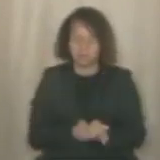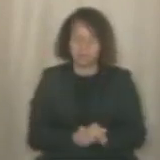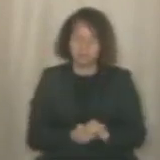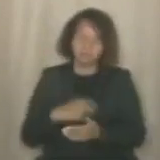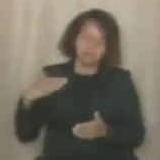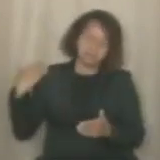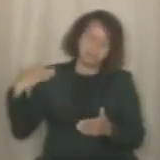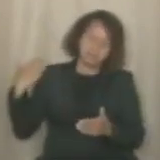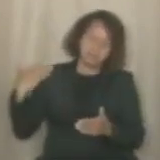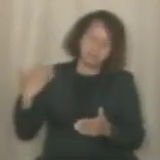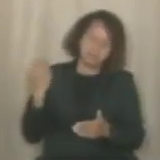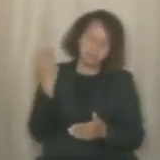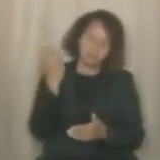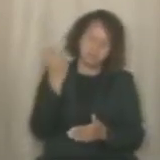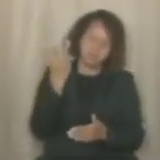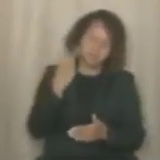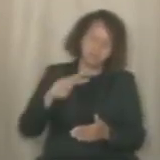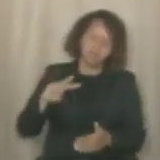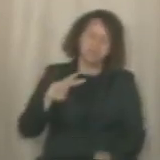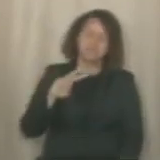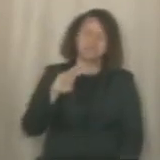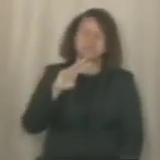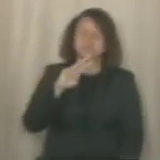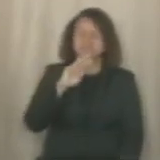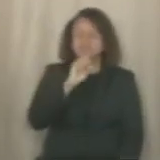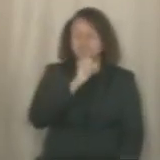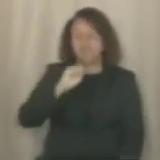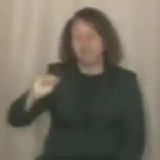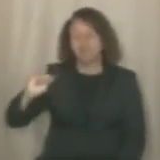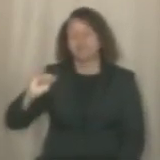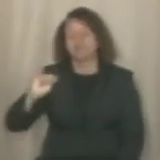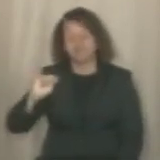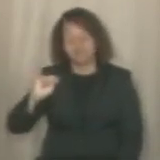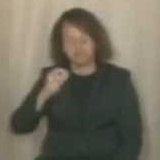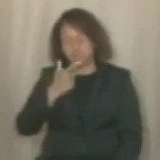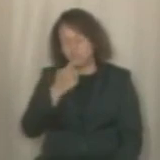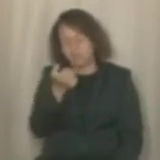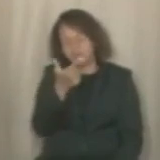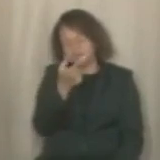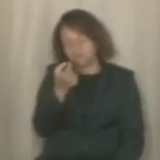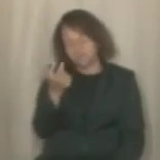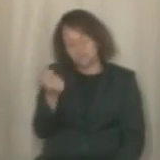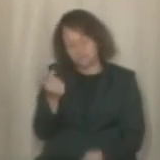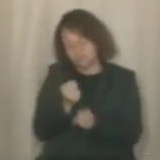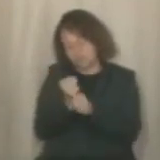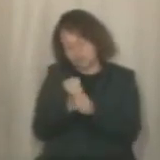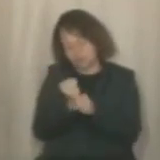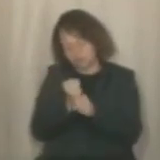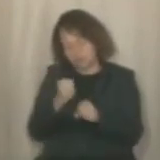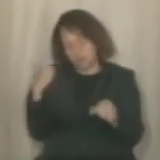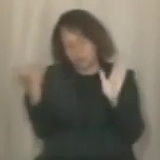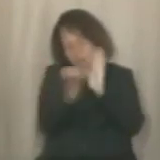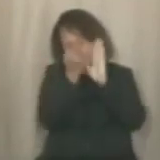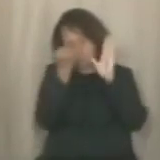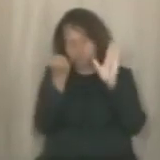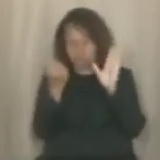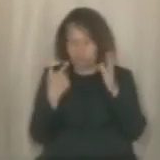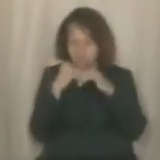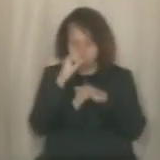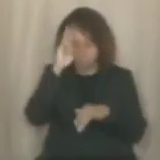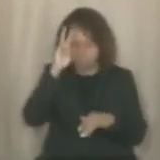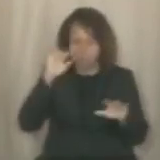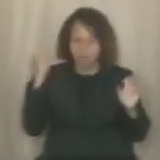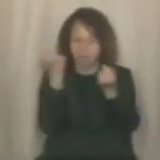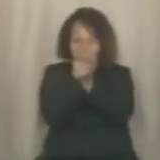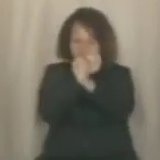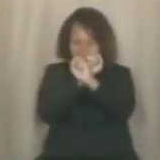Ao longo de dois séculos de existência, testemunhou em suas páginas momentos marcantes da nossa história, como o fim da escravidão, a proclamação